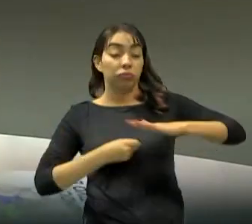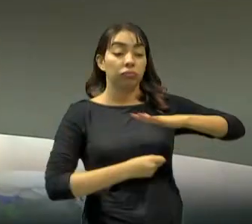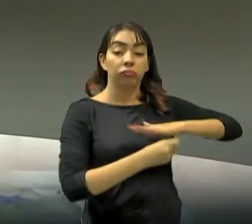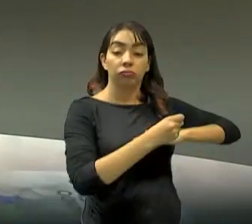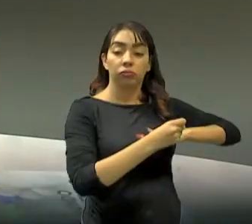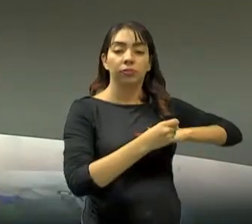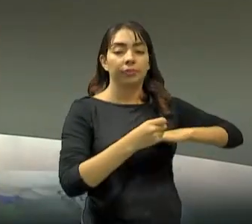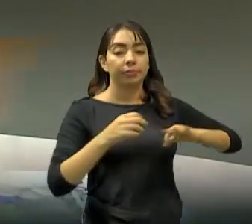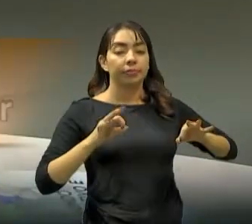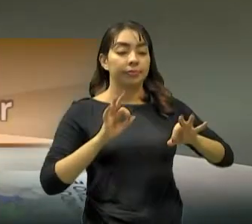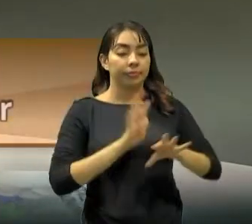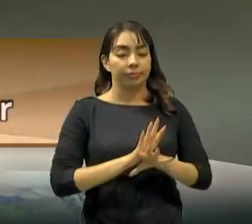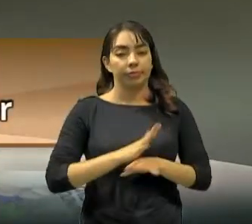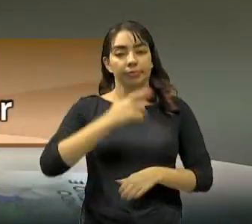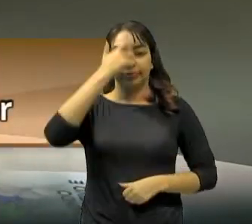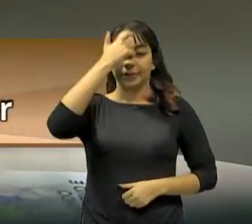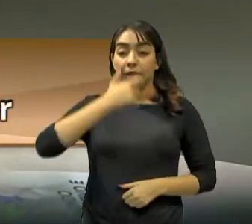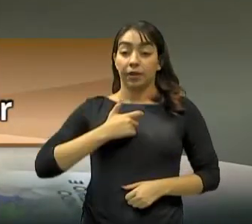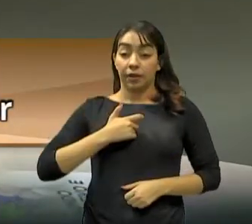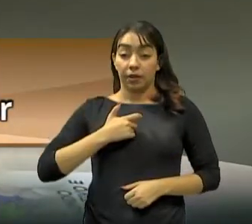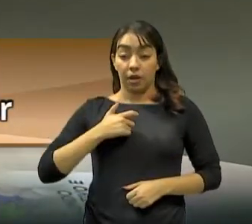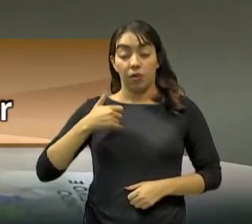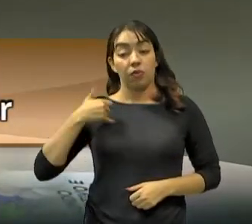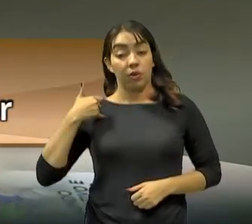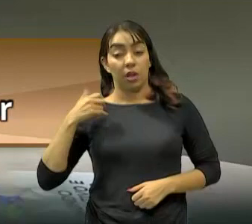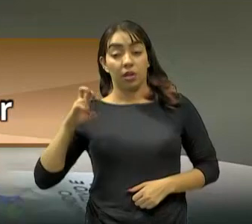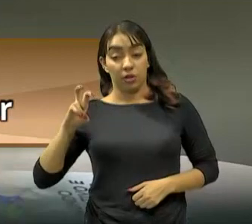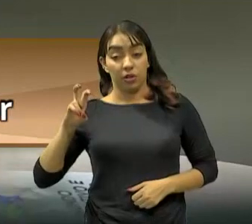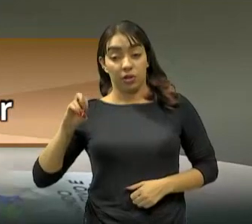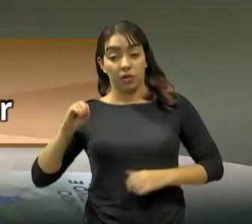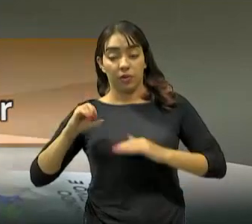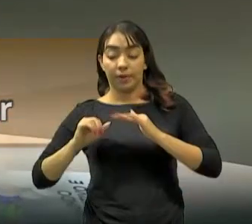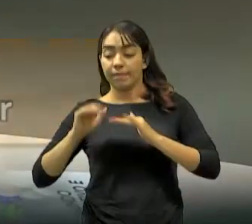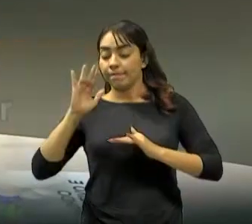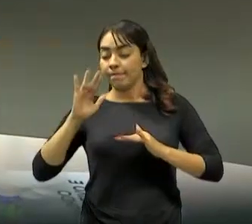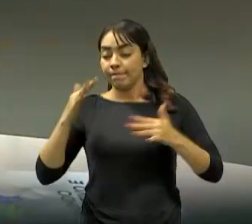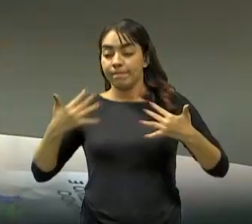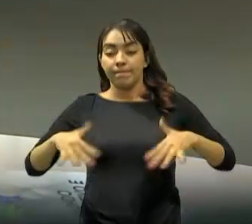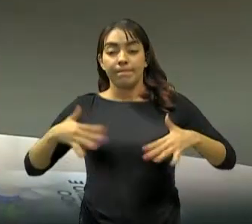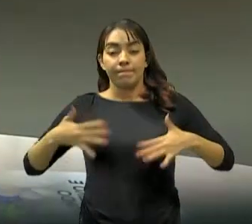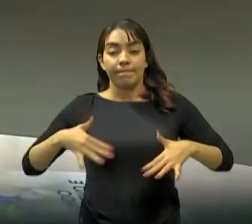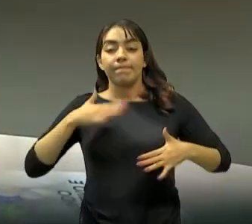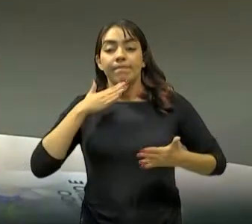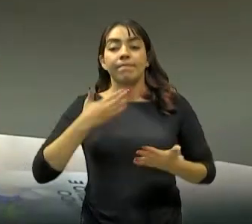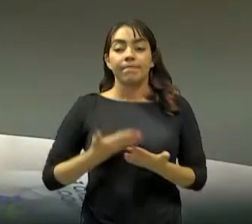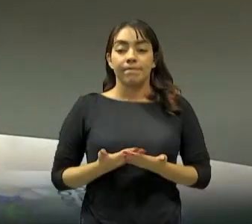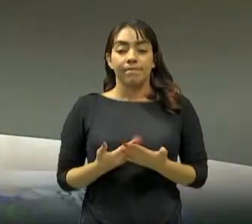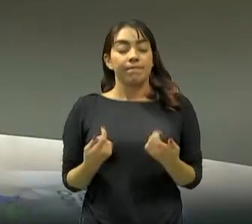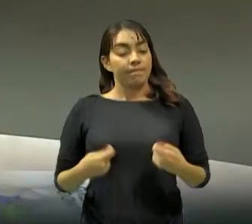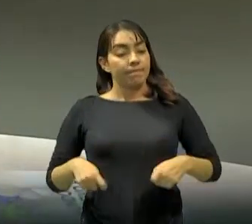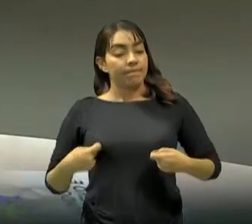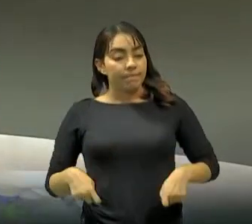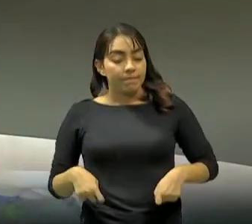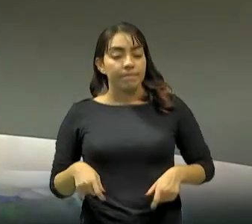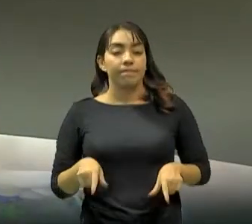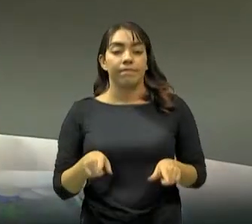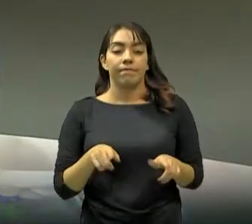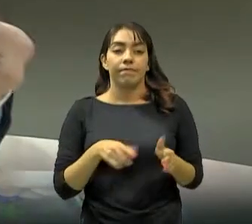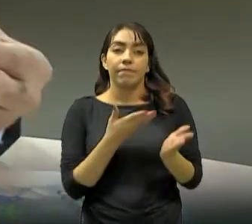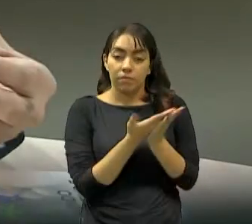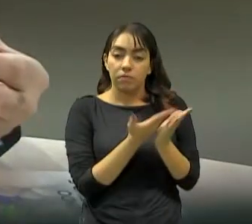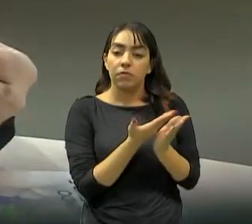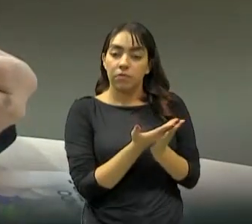hoje, que eu digo por mim, ou seja, acima dos 50 anos, a gente está se percebendo, poxa, também tem que estar atualizado para que possa estar